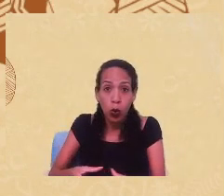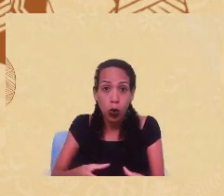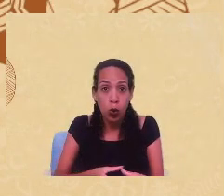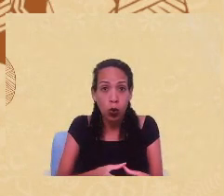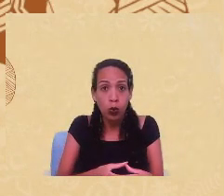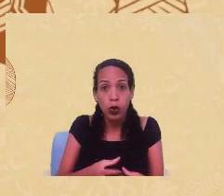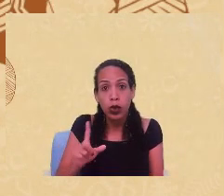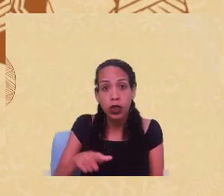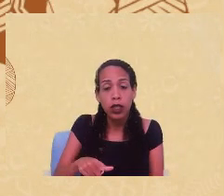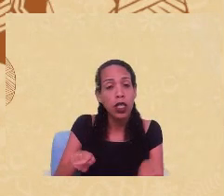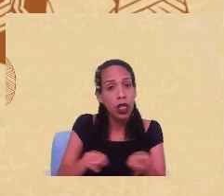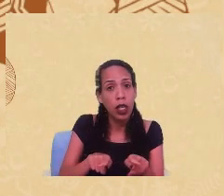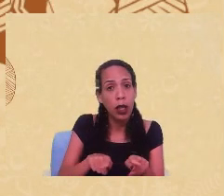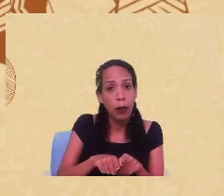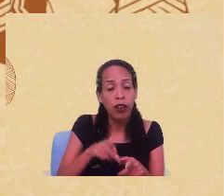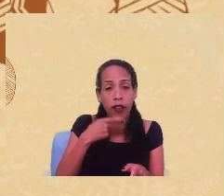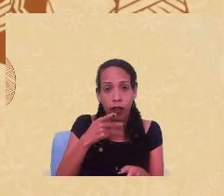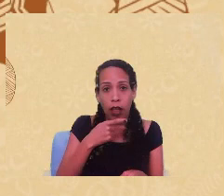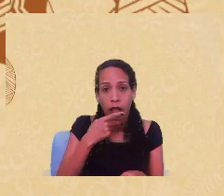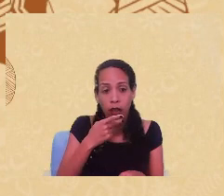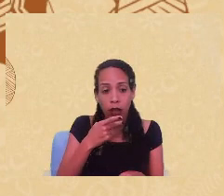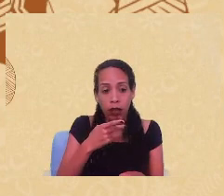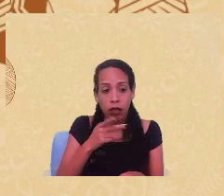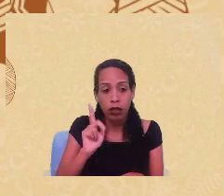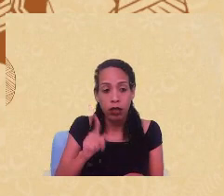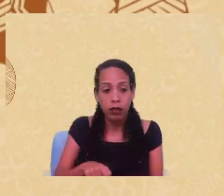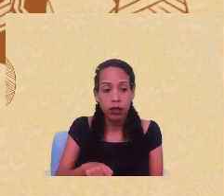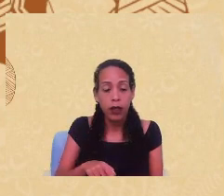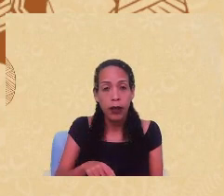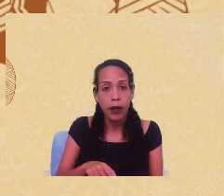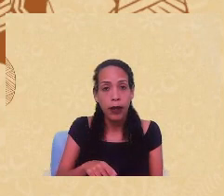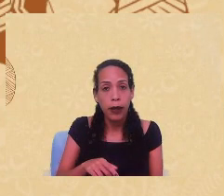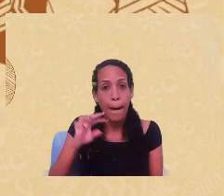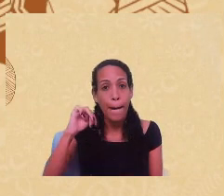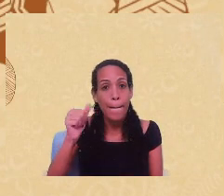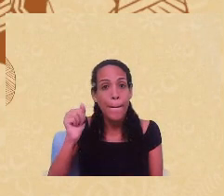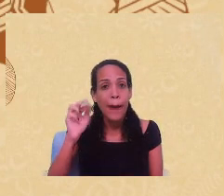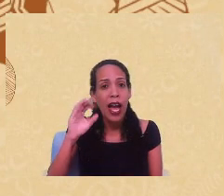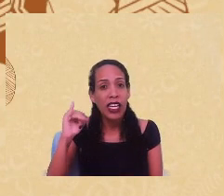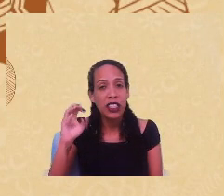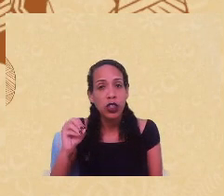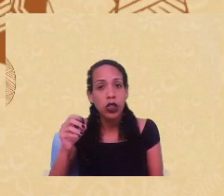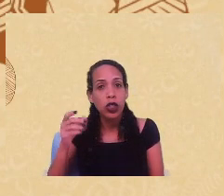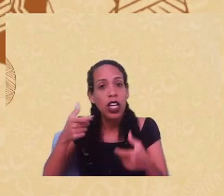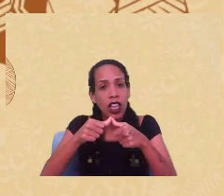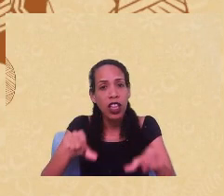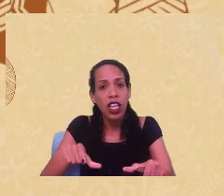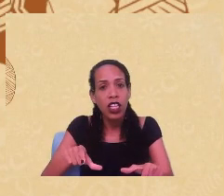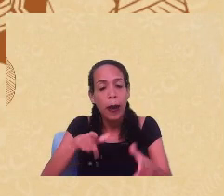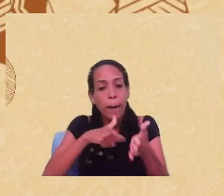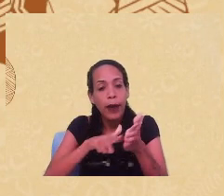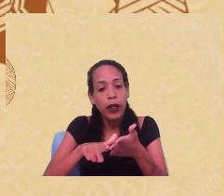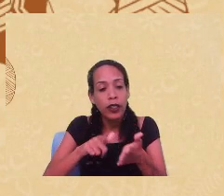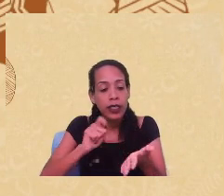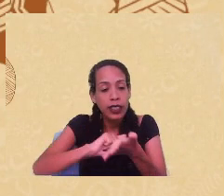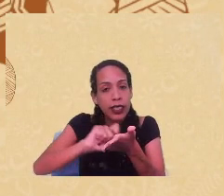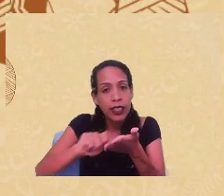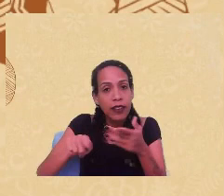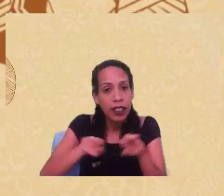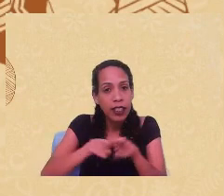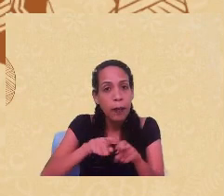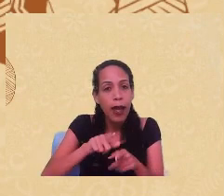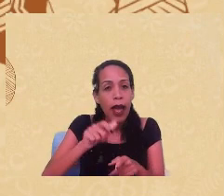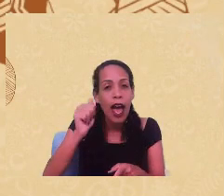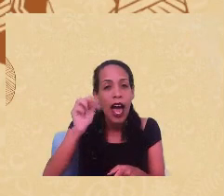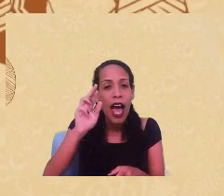socialmente dominados? Márcio Farias e eu emprestamos essa pergunta e escrevemos um artigo que a gente